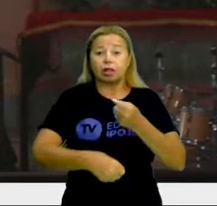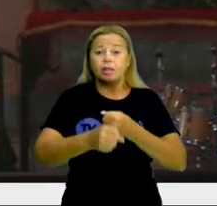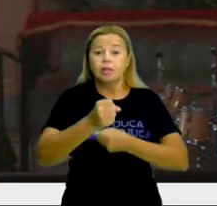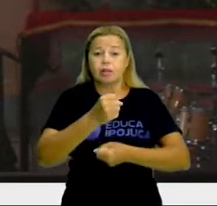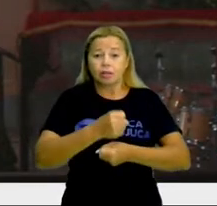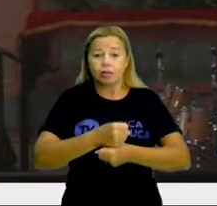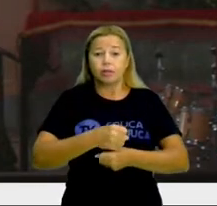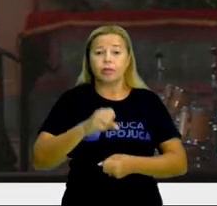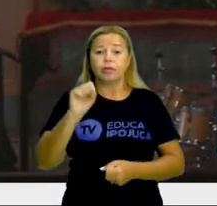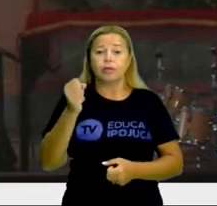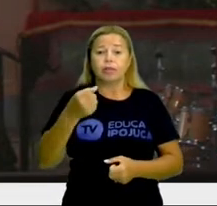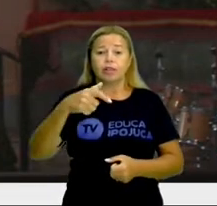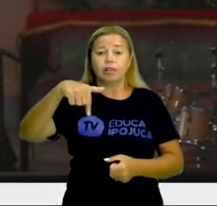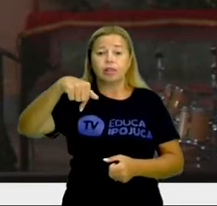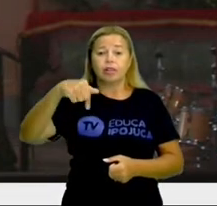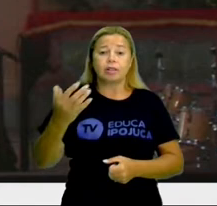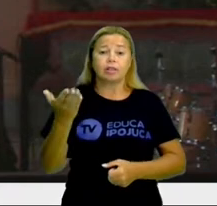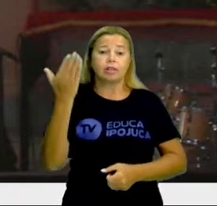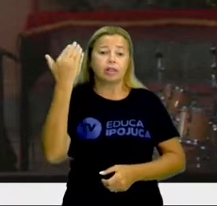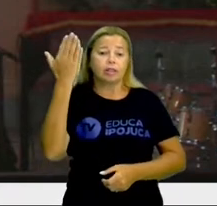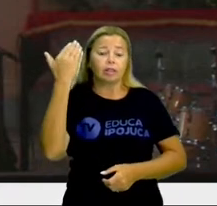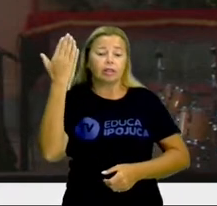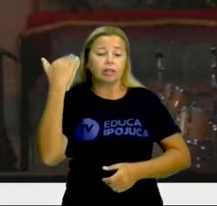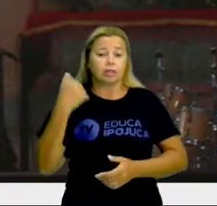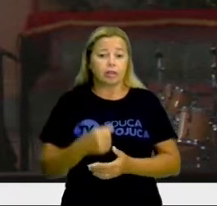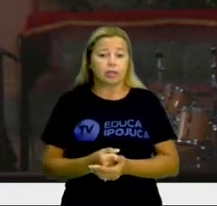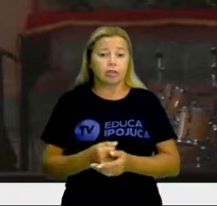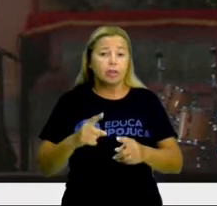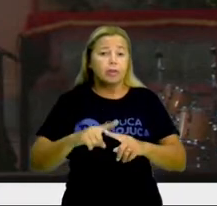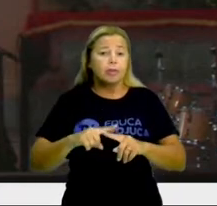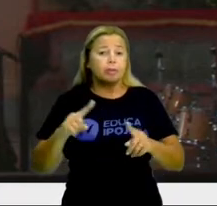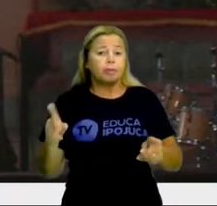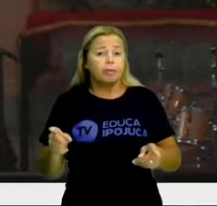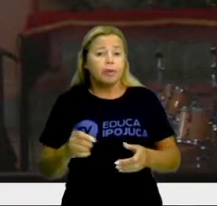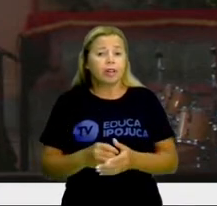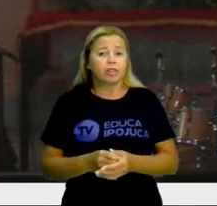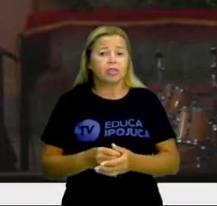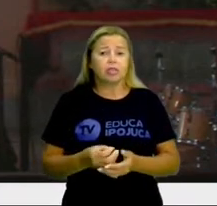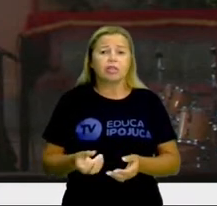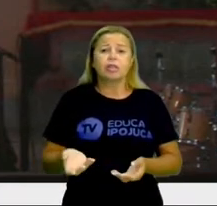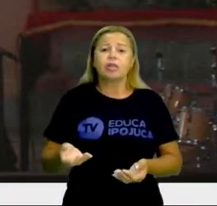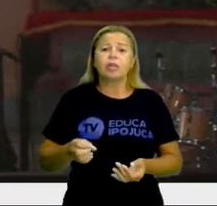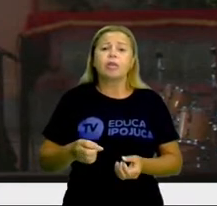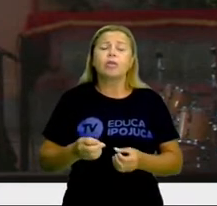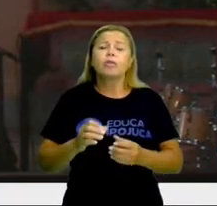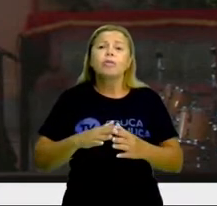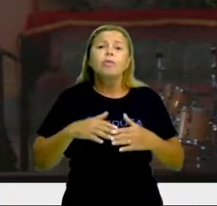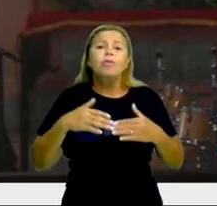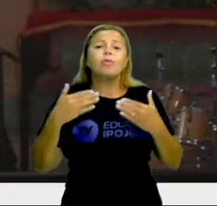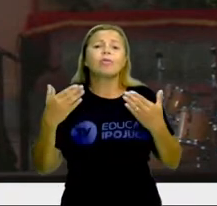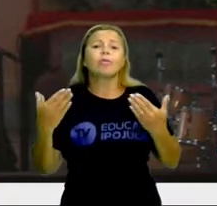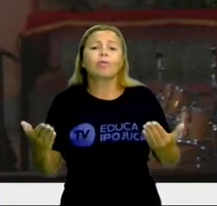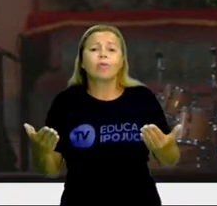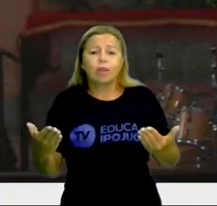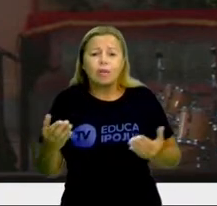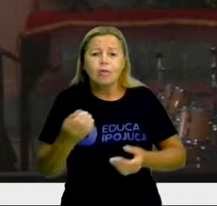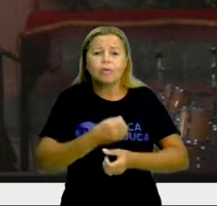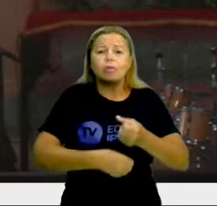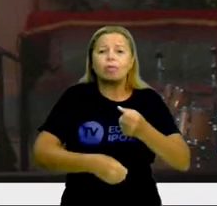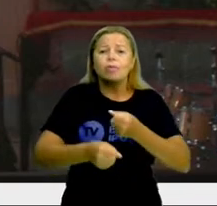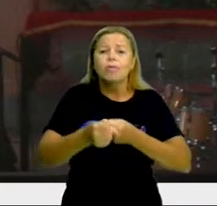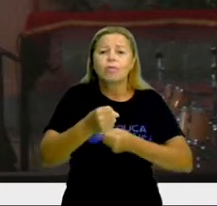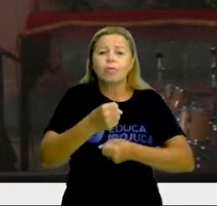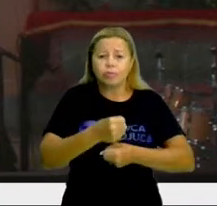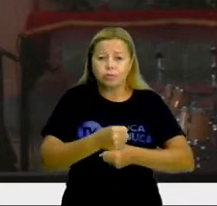Se estamos em 2022, a pergunta é, em que ano aconteceu esse incêndio? Será que vocês estão prontos para responder?